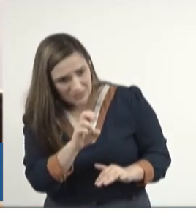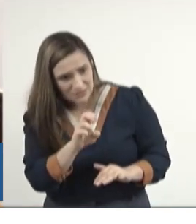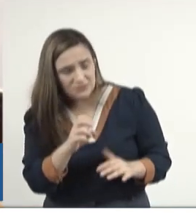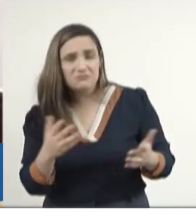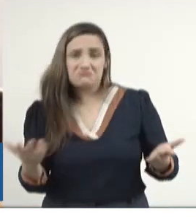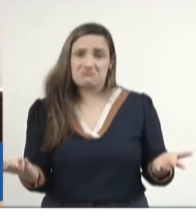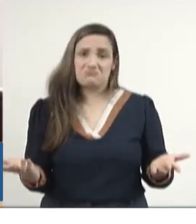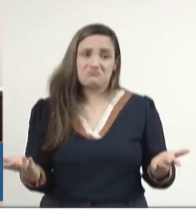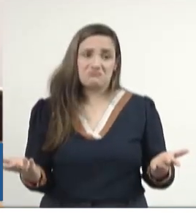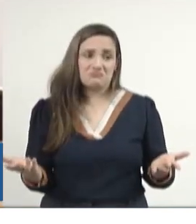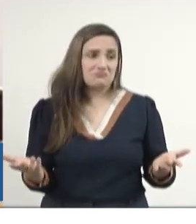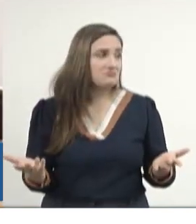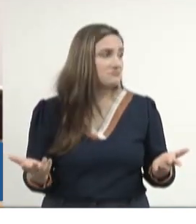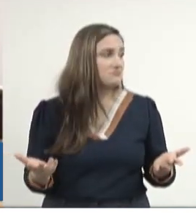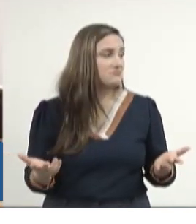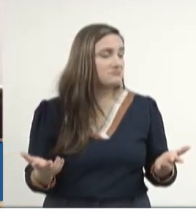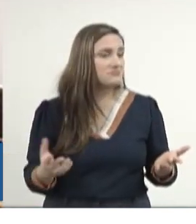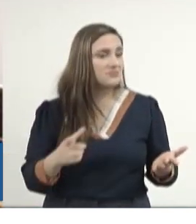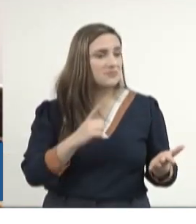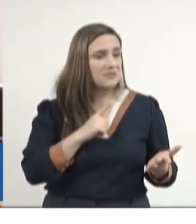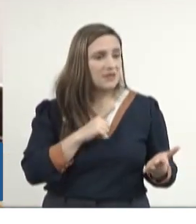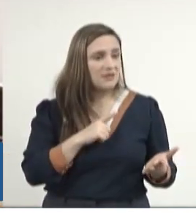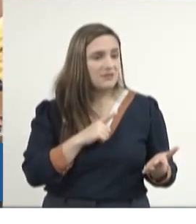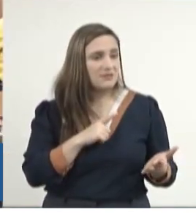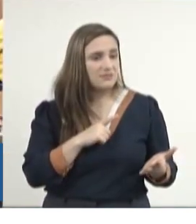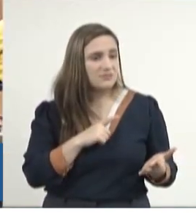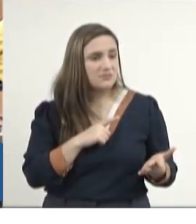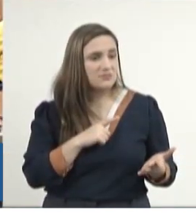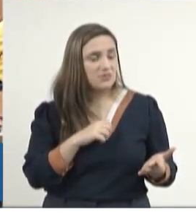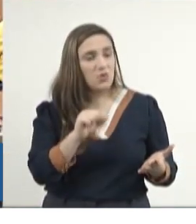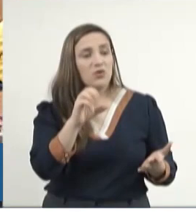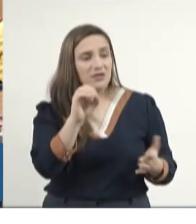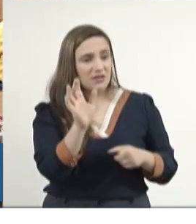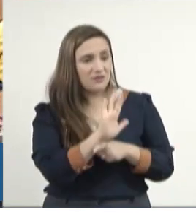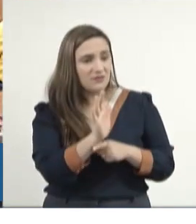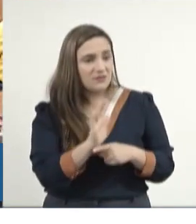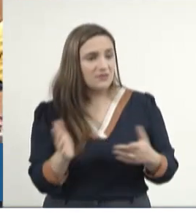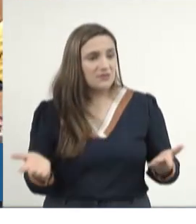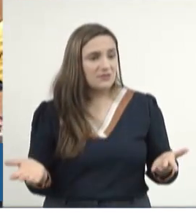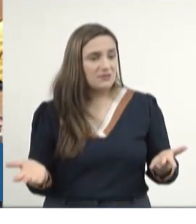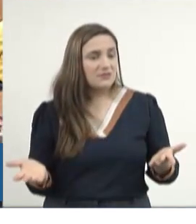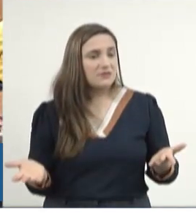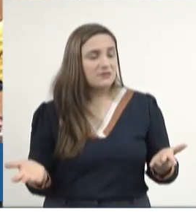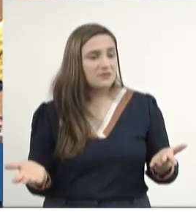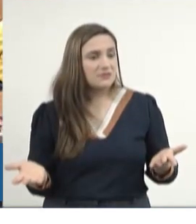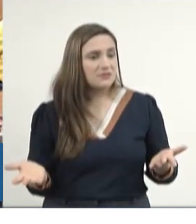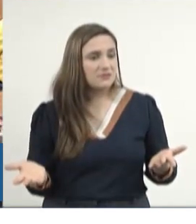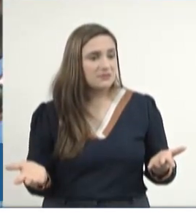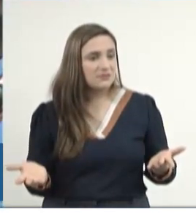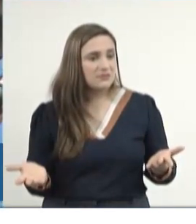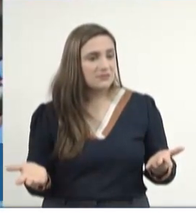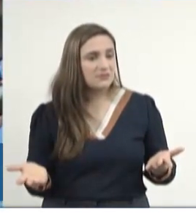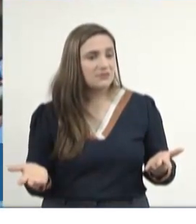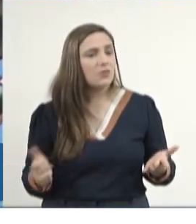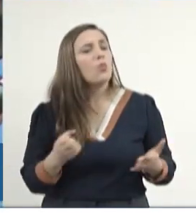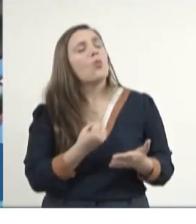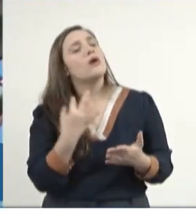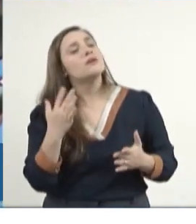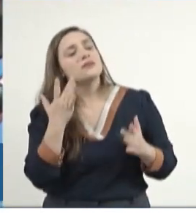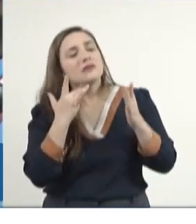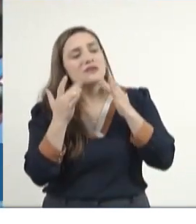Deve ter feito 10, 20, 30 filmes. 80. Deve ter feito 10, 20 novelas.